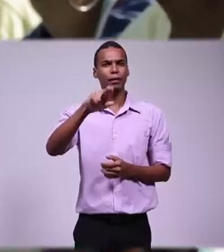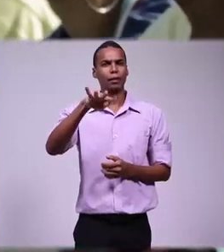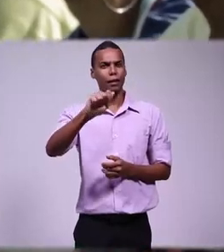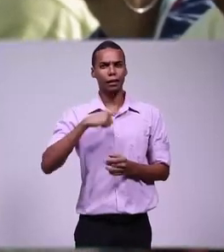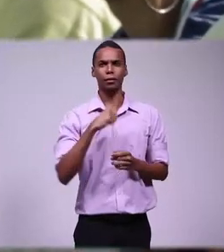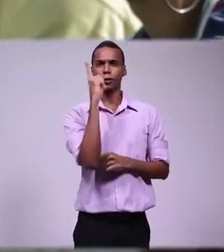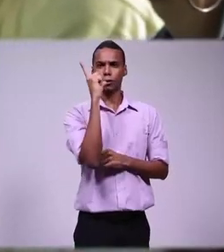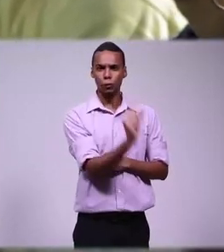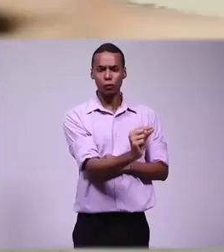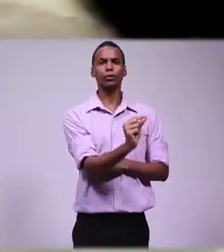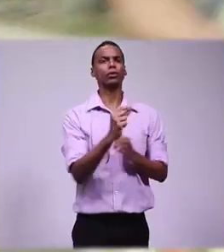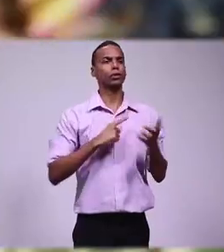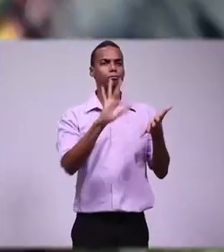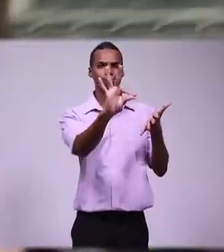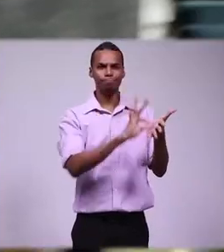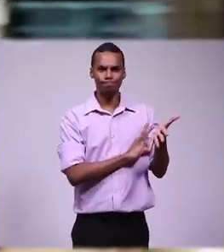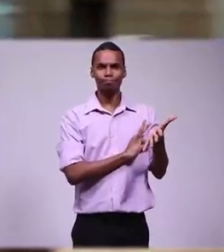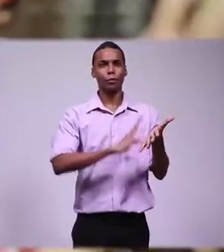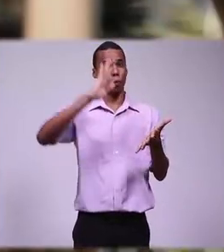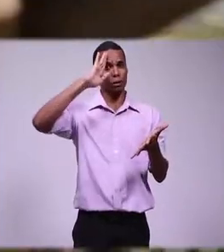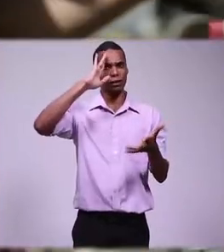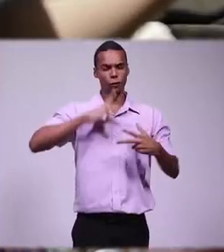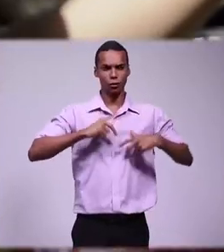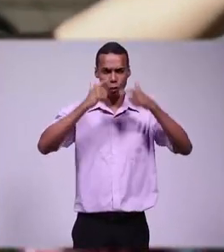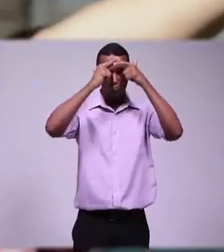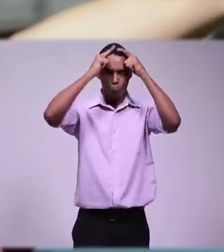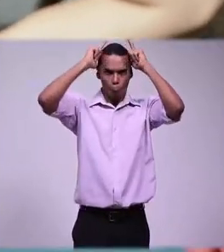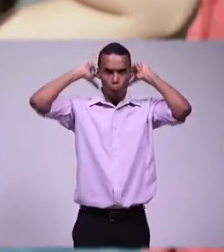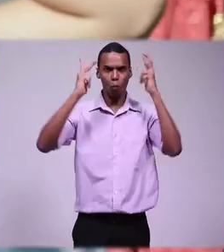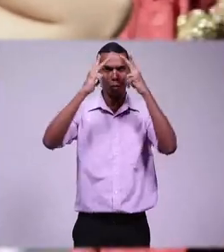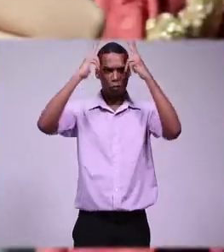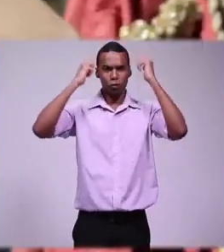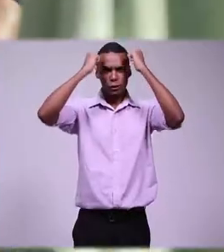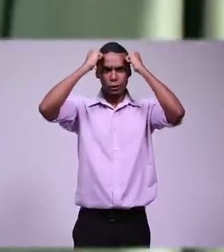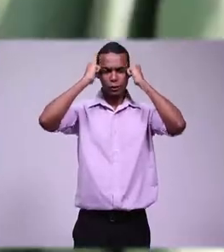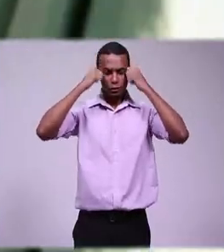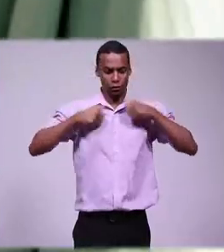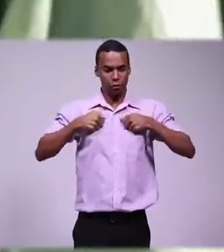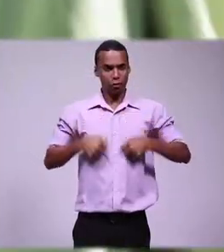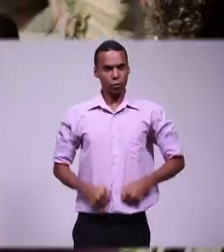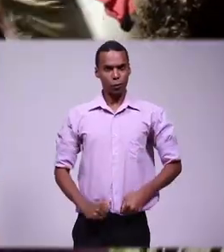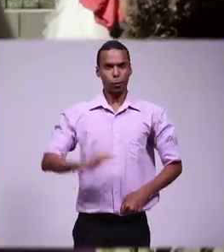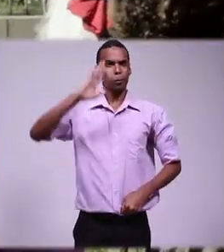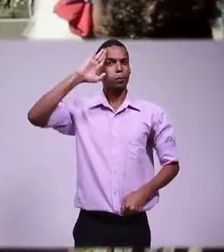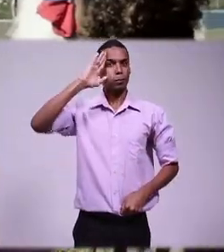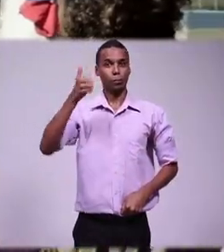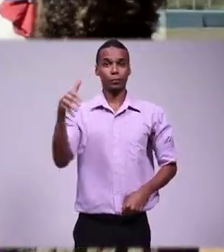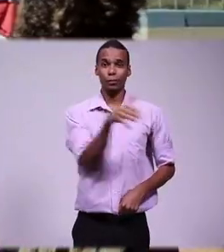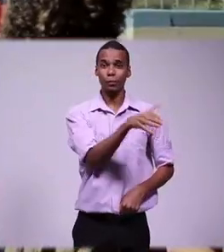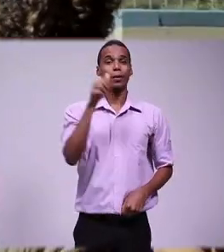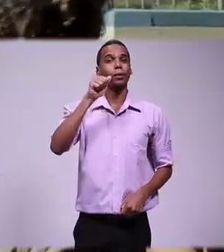no exército, furtou os cabelos e usou uma varda de soldados. Maria